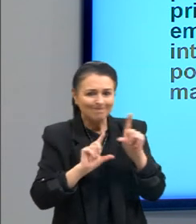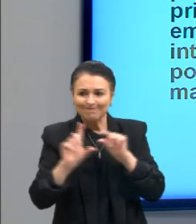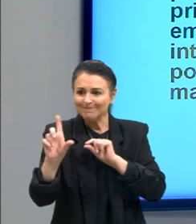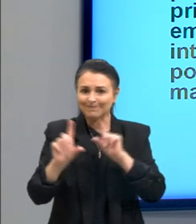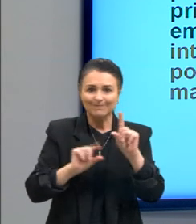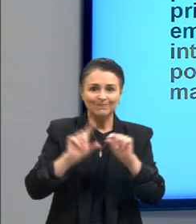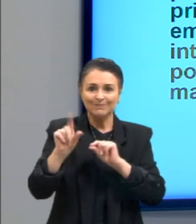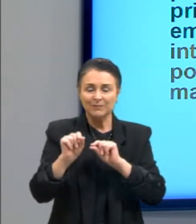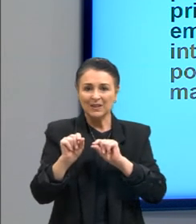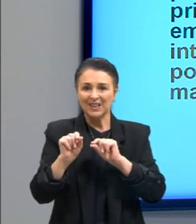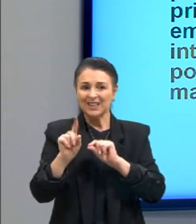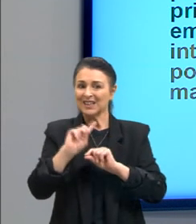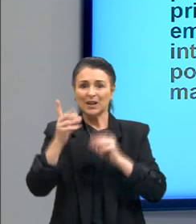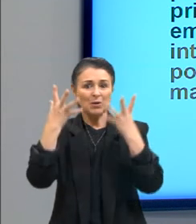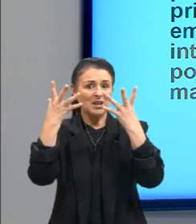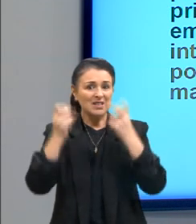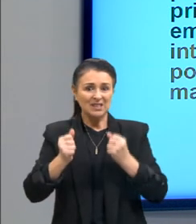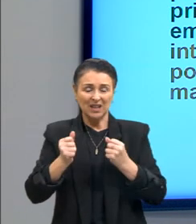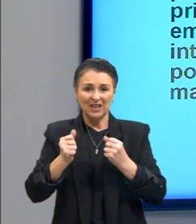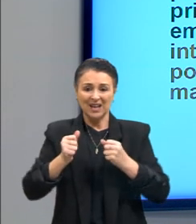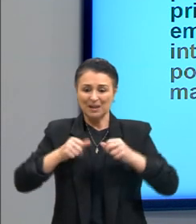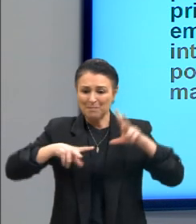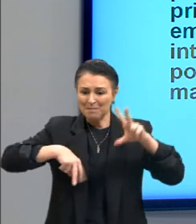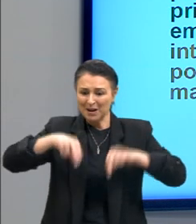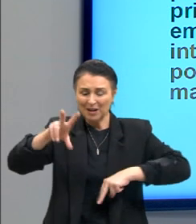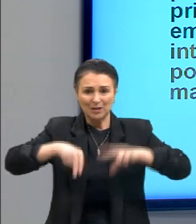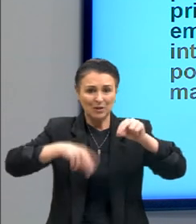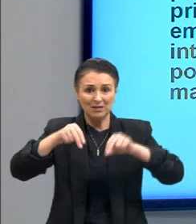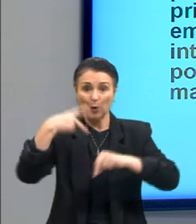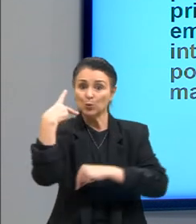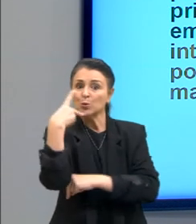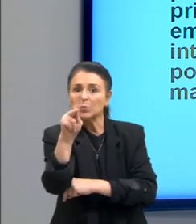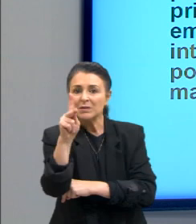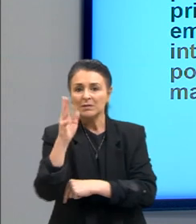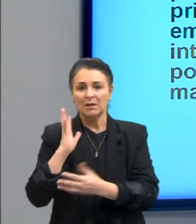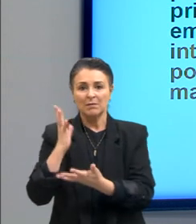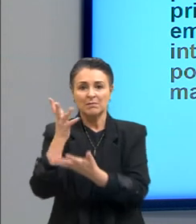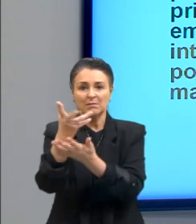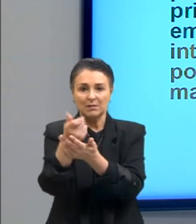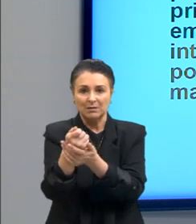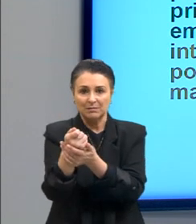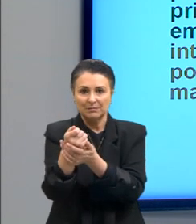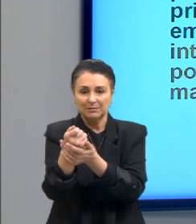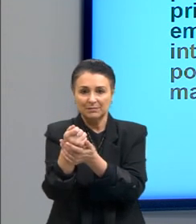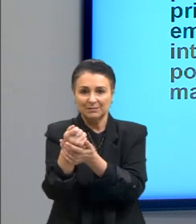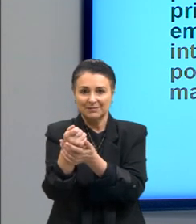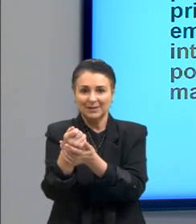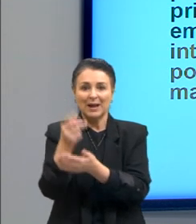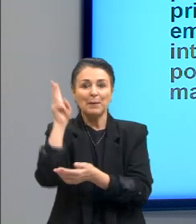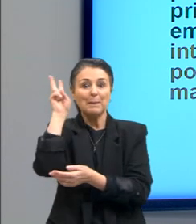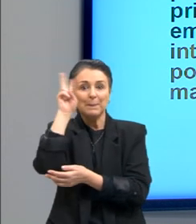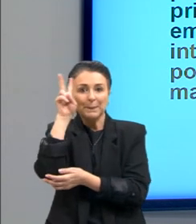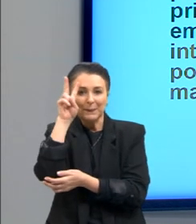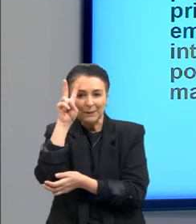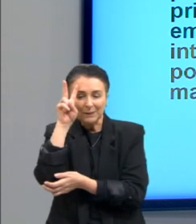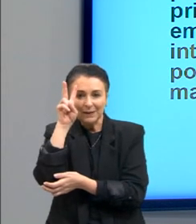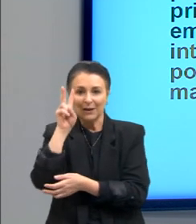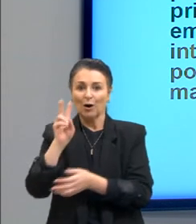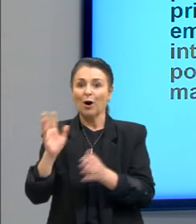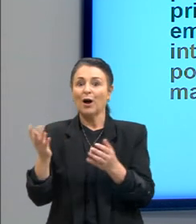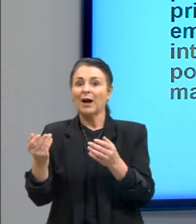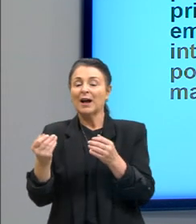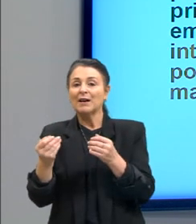essa manipulação comportamental no Brasil então reparem que o fechamento dessa introdução já está